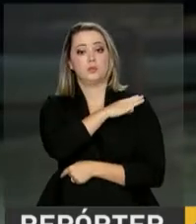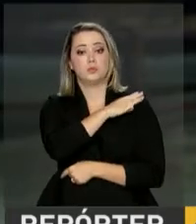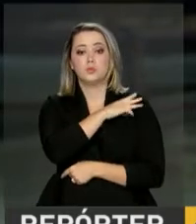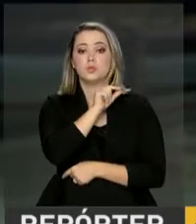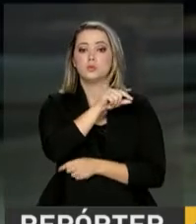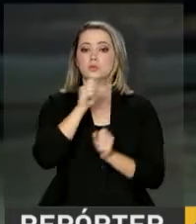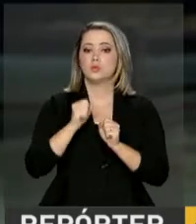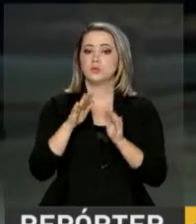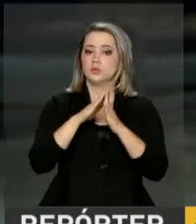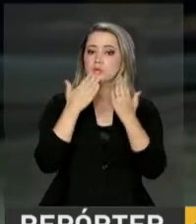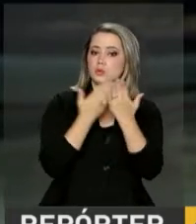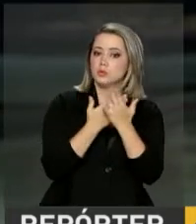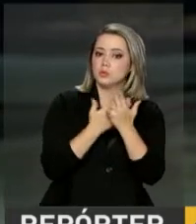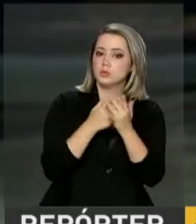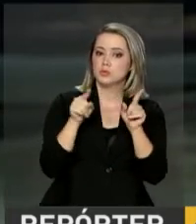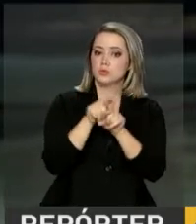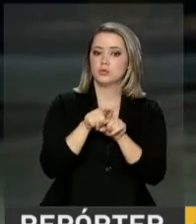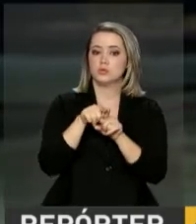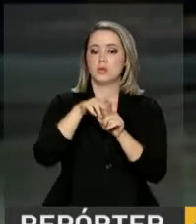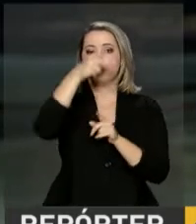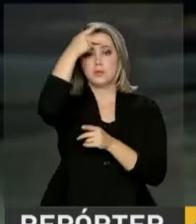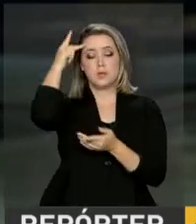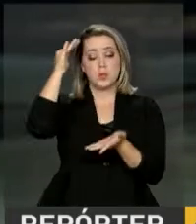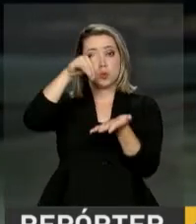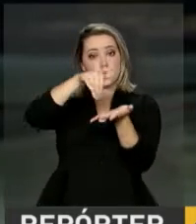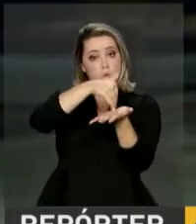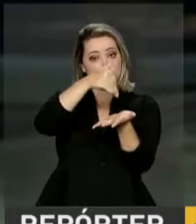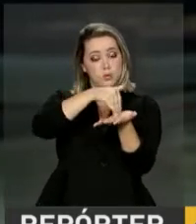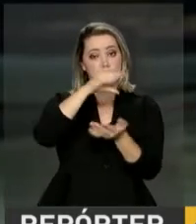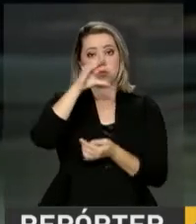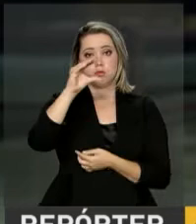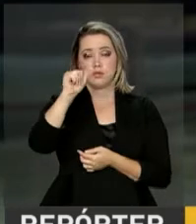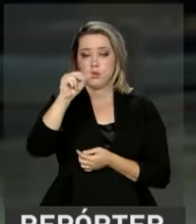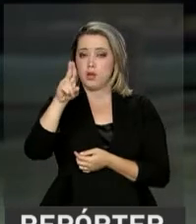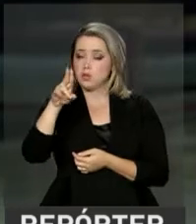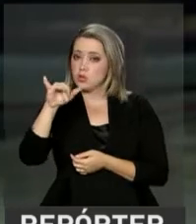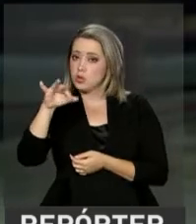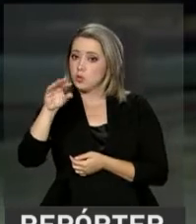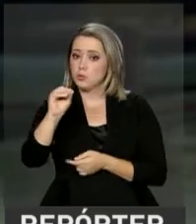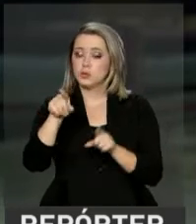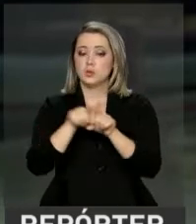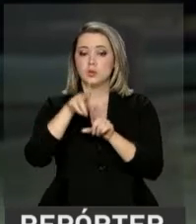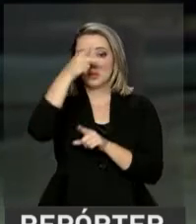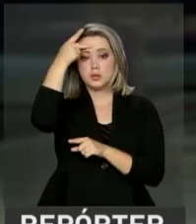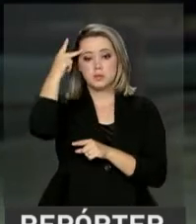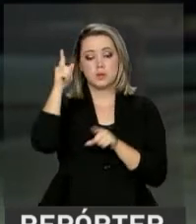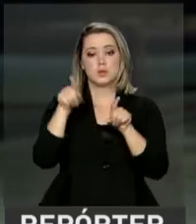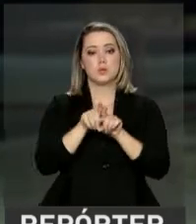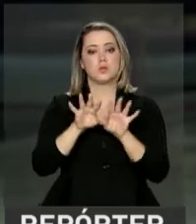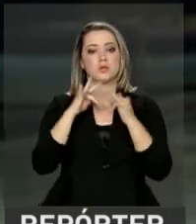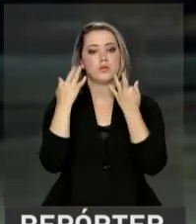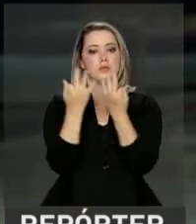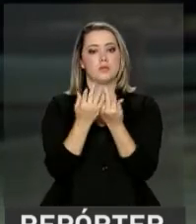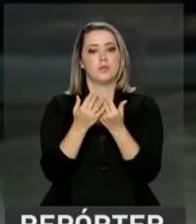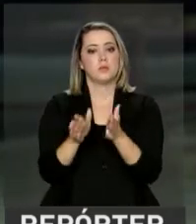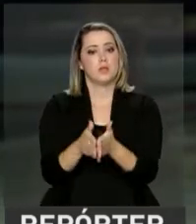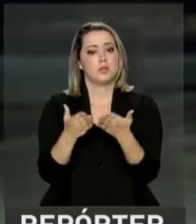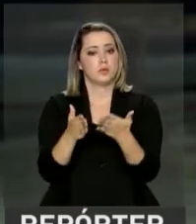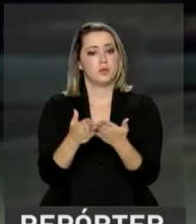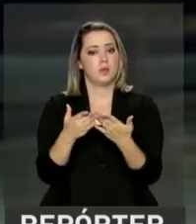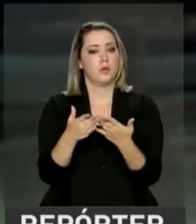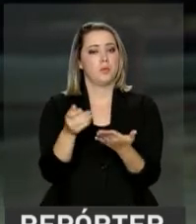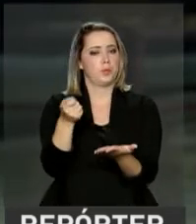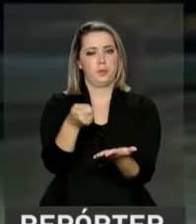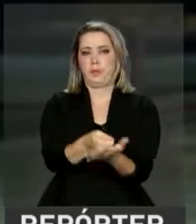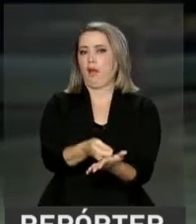de escolas públicas, candidatos cadastrados no Cadastro Único do Governo Federal e aqueles com famílias de baixa renda, não